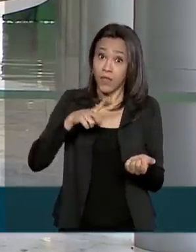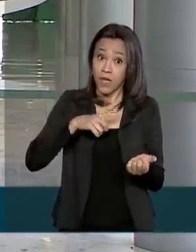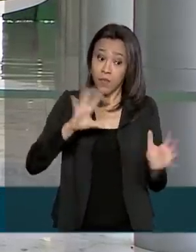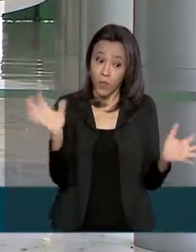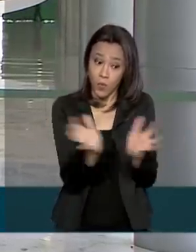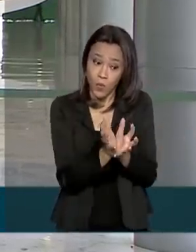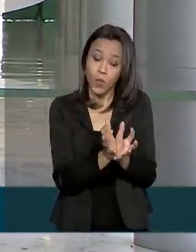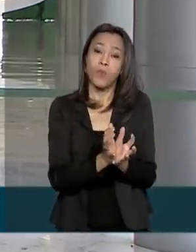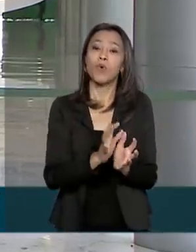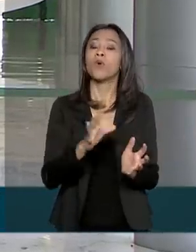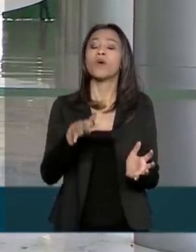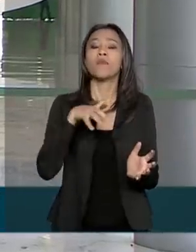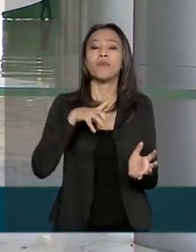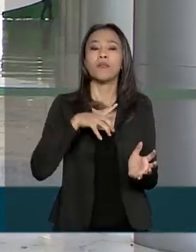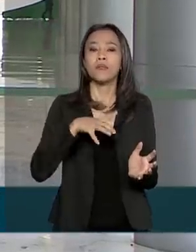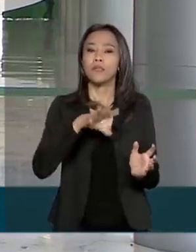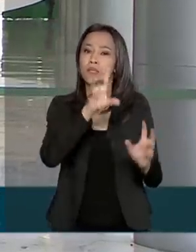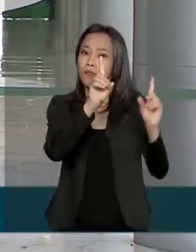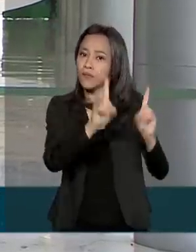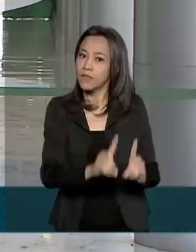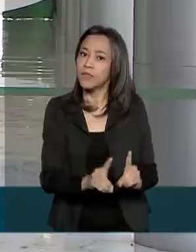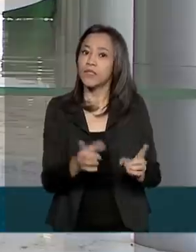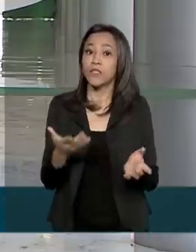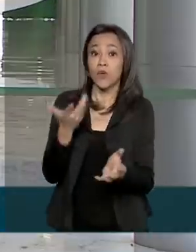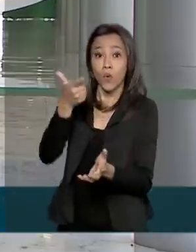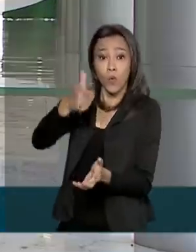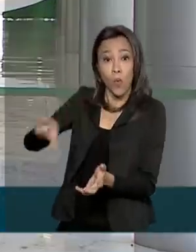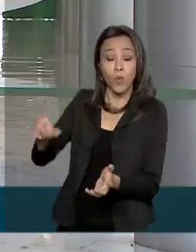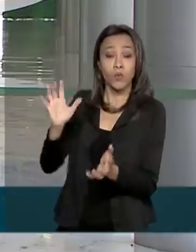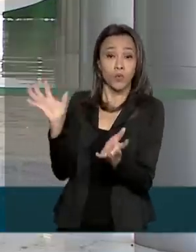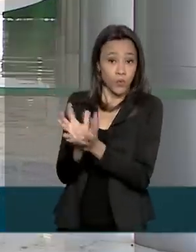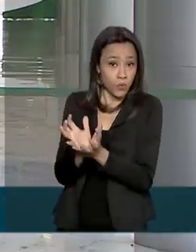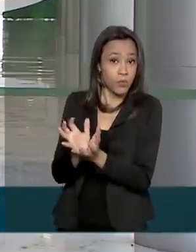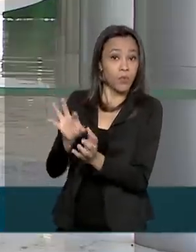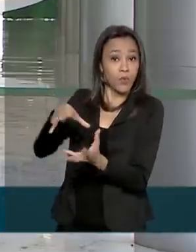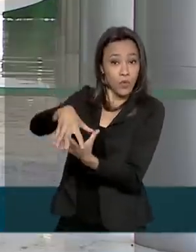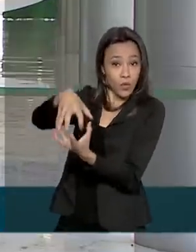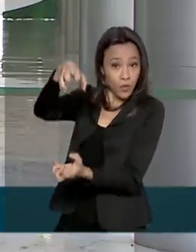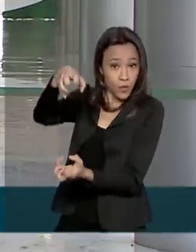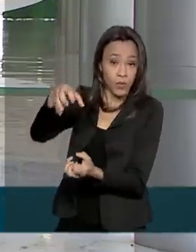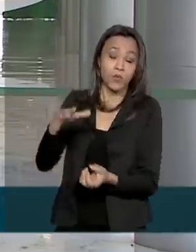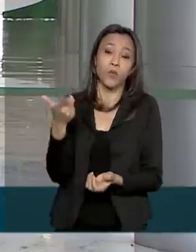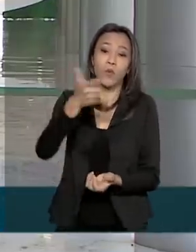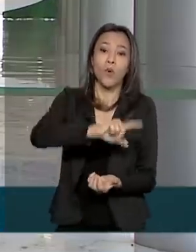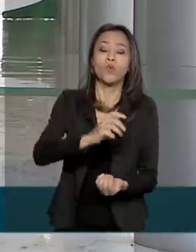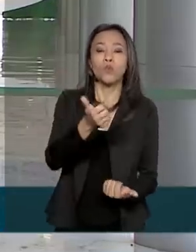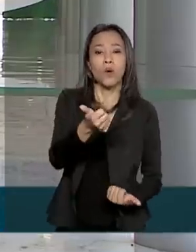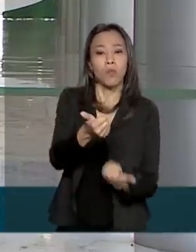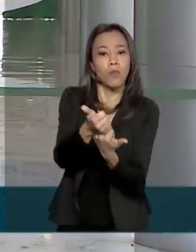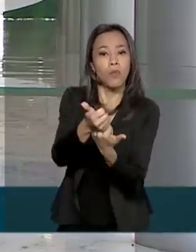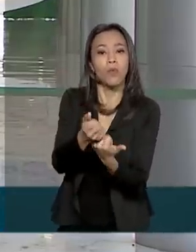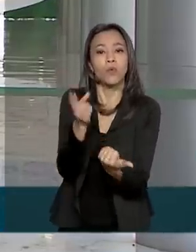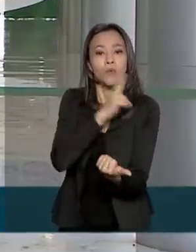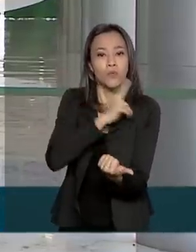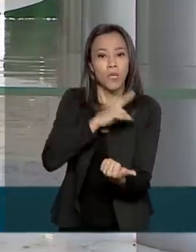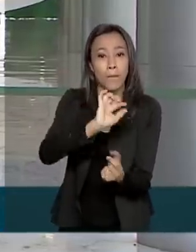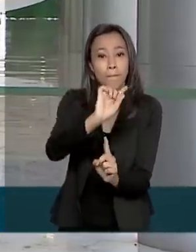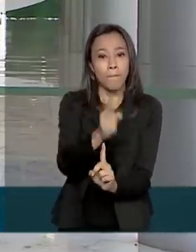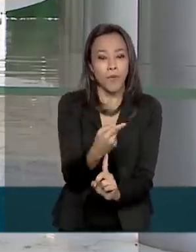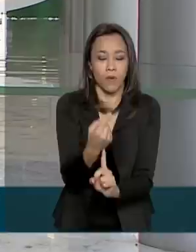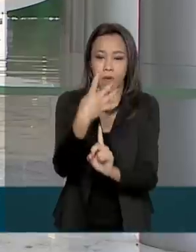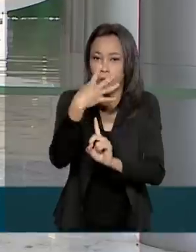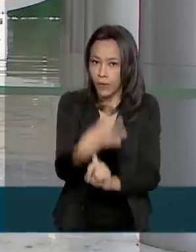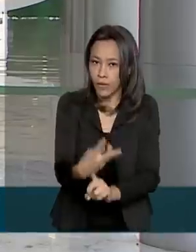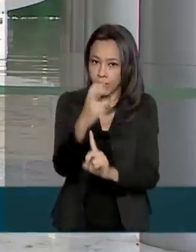espécie 87, ou BPC Idoso. Já para o auxílio doença, o valor é de 1.045